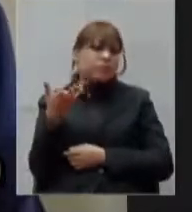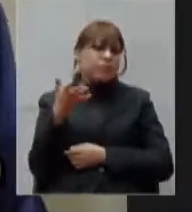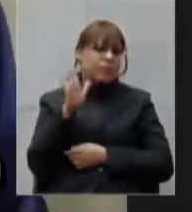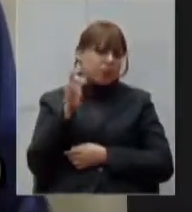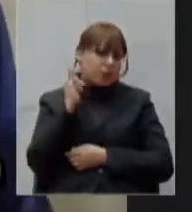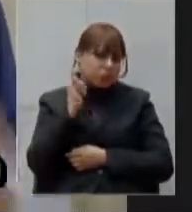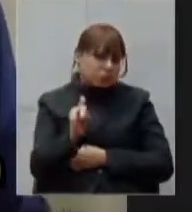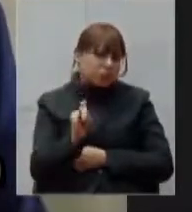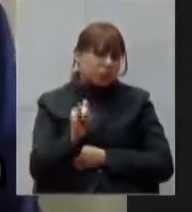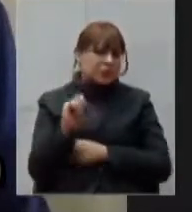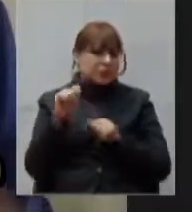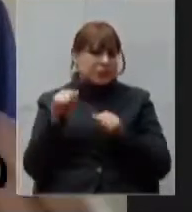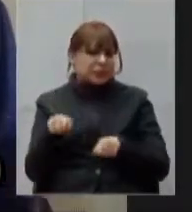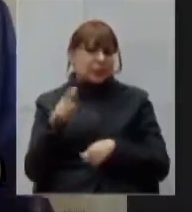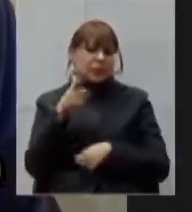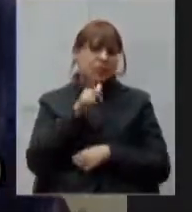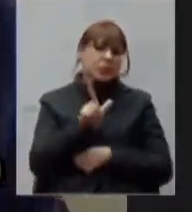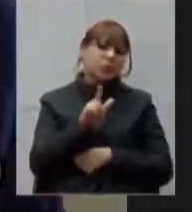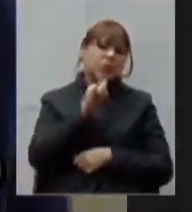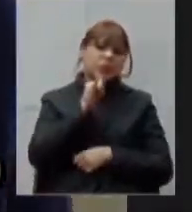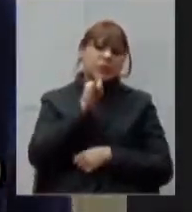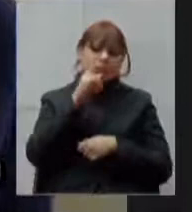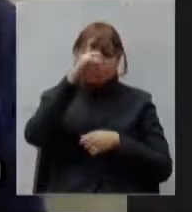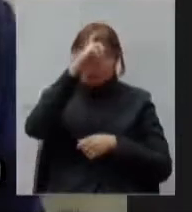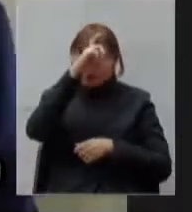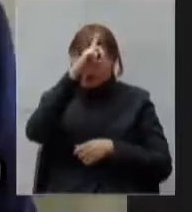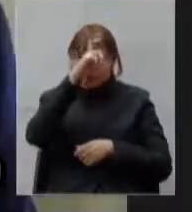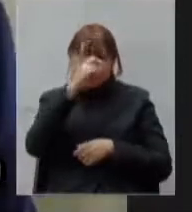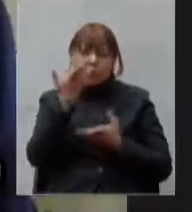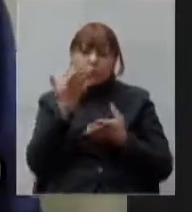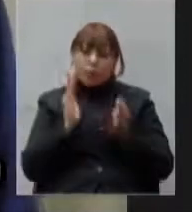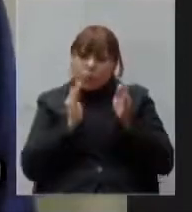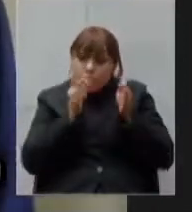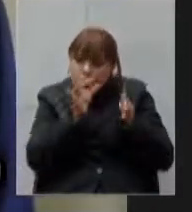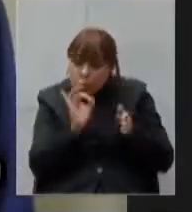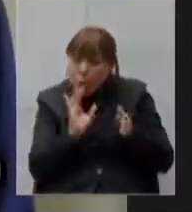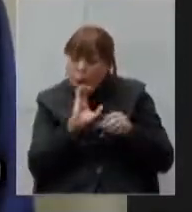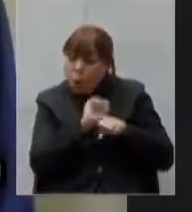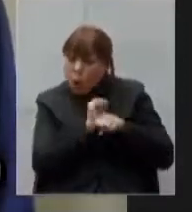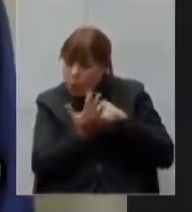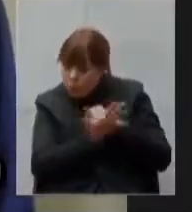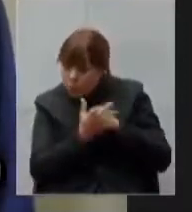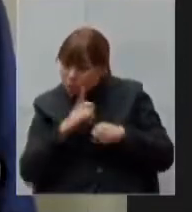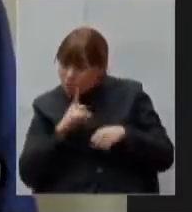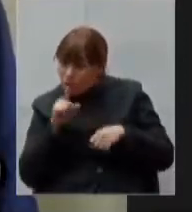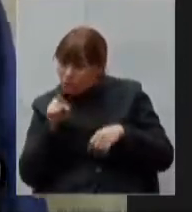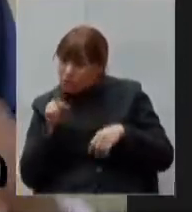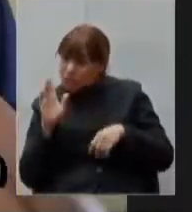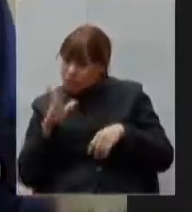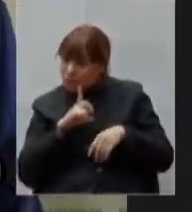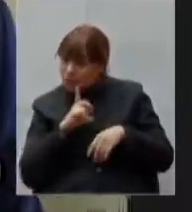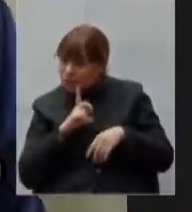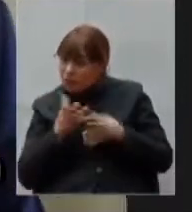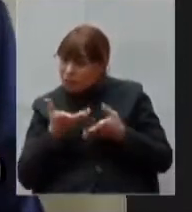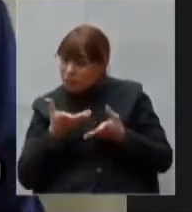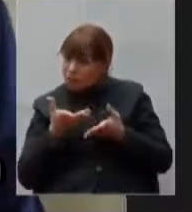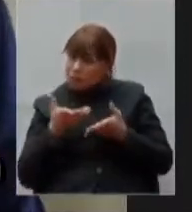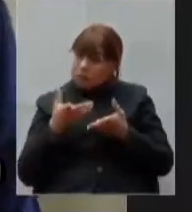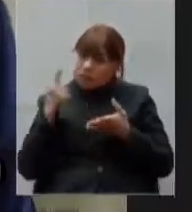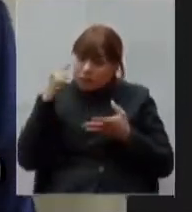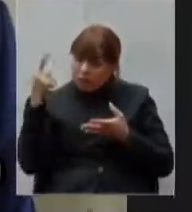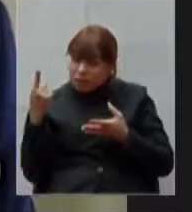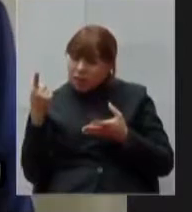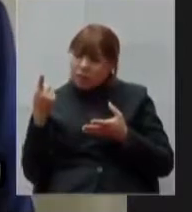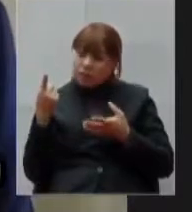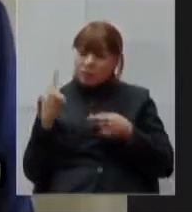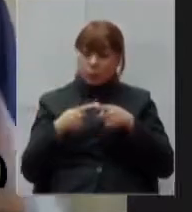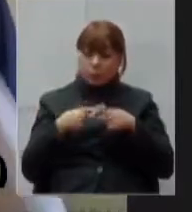de se instalar um hospital de campanha lá em Juiz de Fora porque eu entendo que num momento de pico pode ser